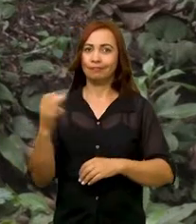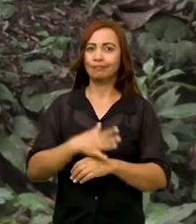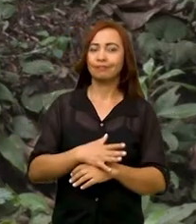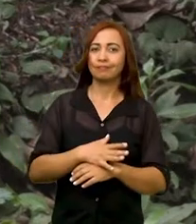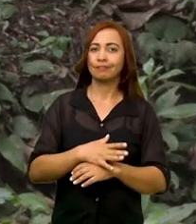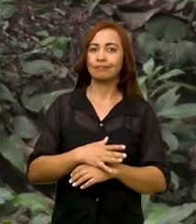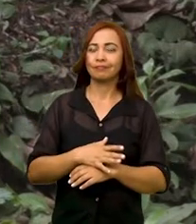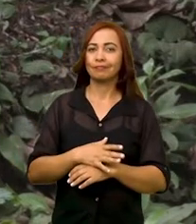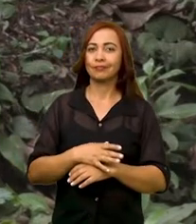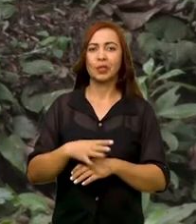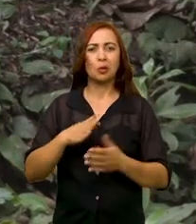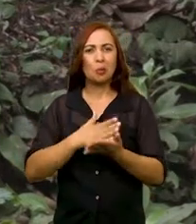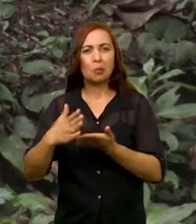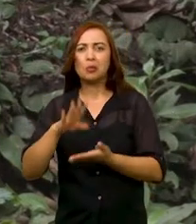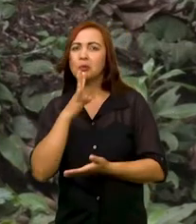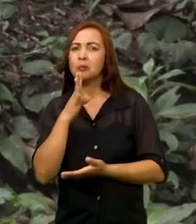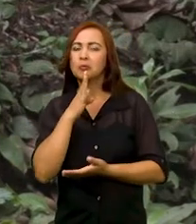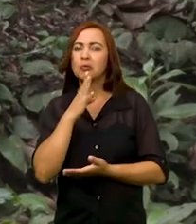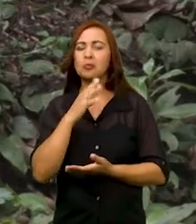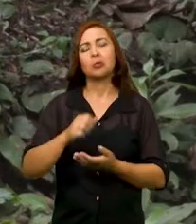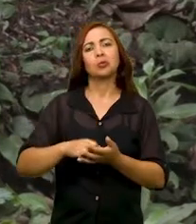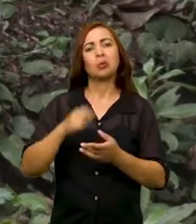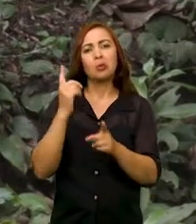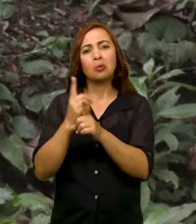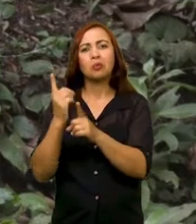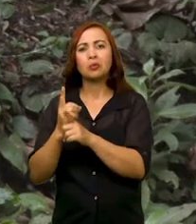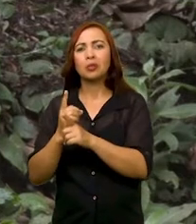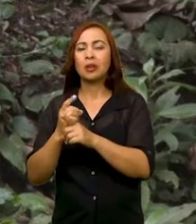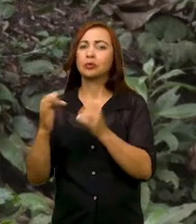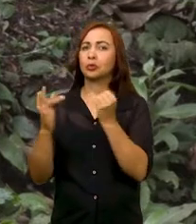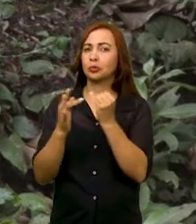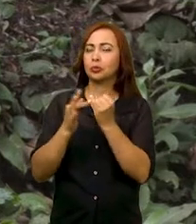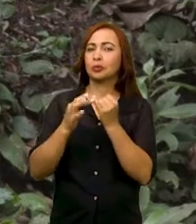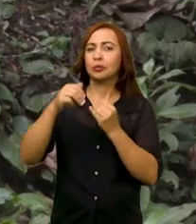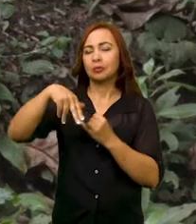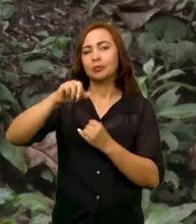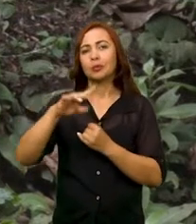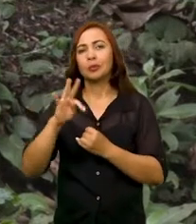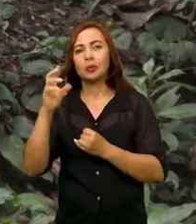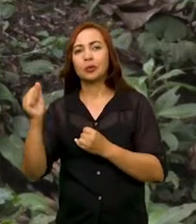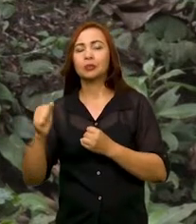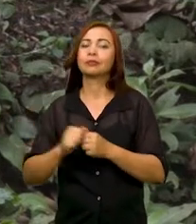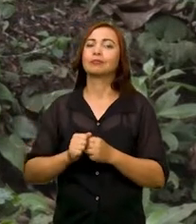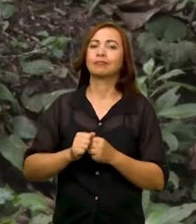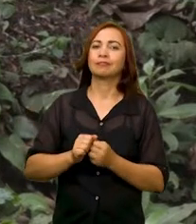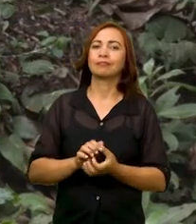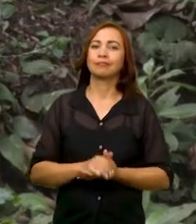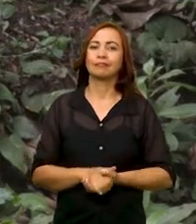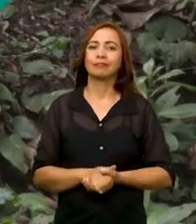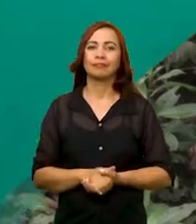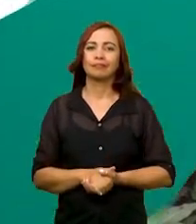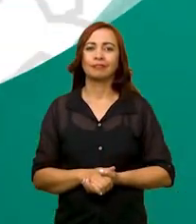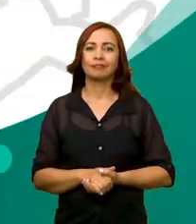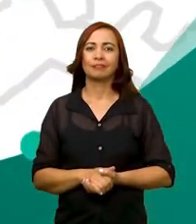inovação, a partir dos conhecimentos adquiridos no campus do Instituto de Monte Castelo, em São Luís.